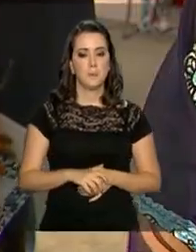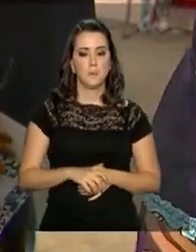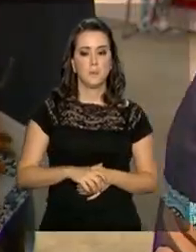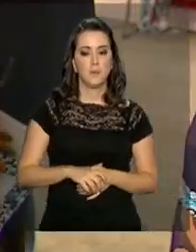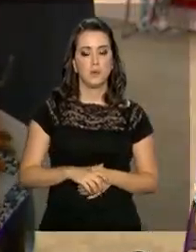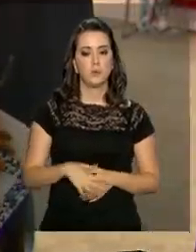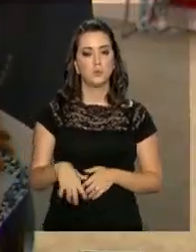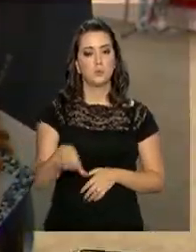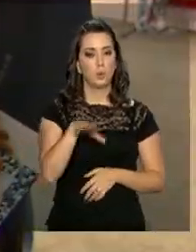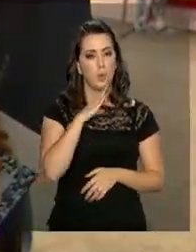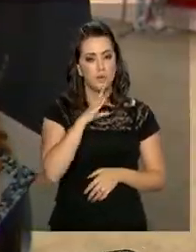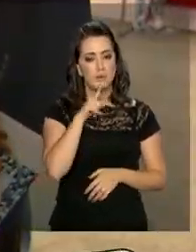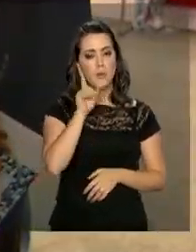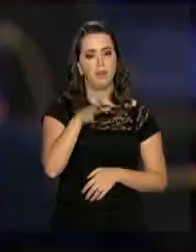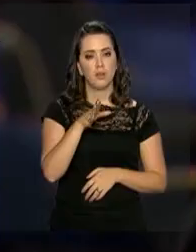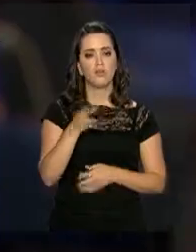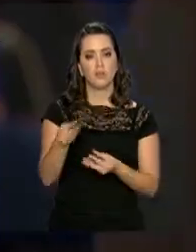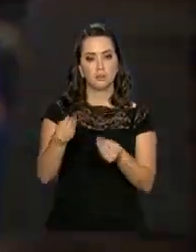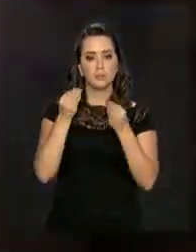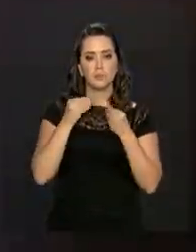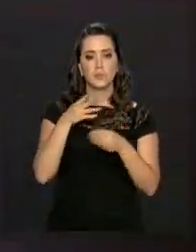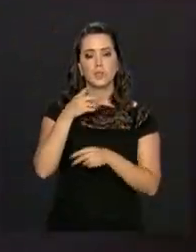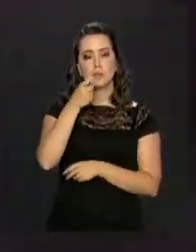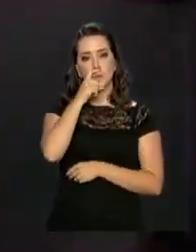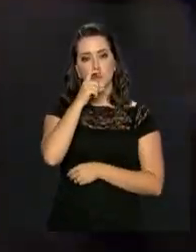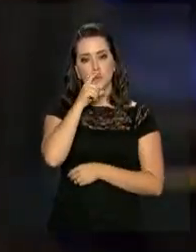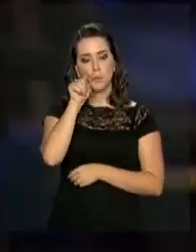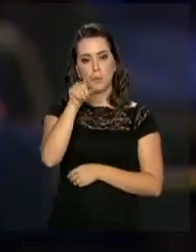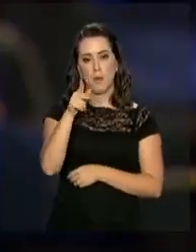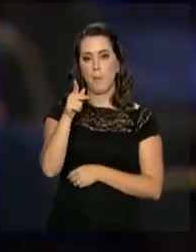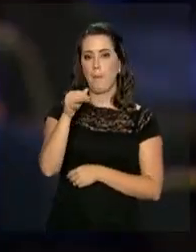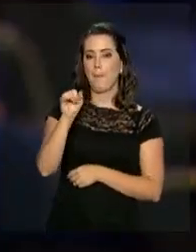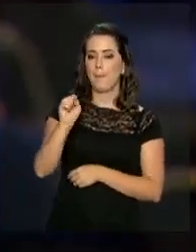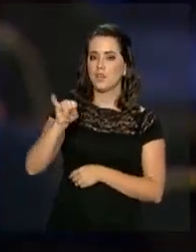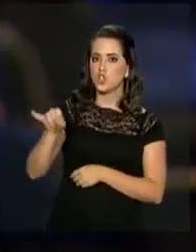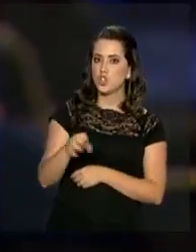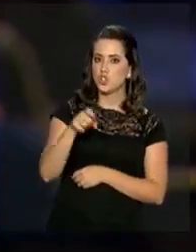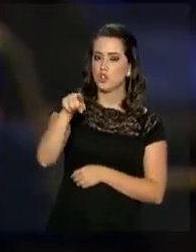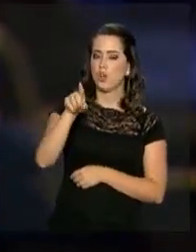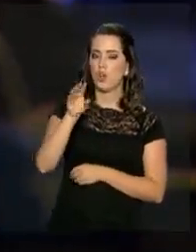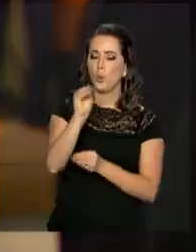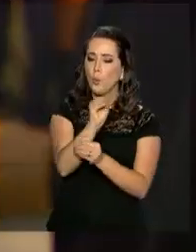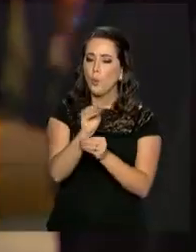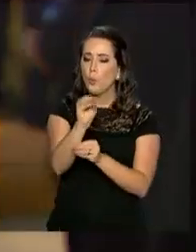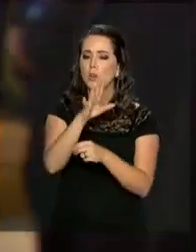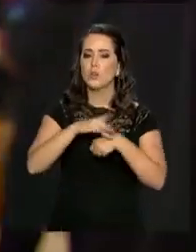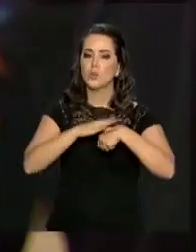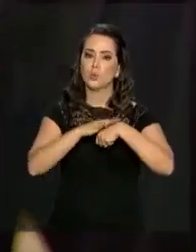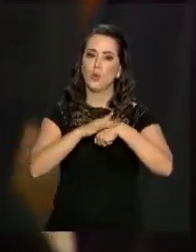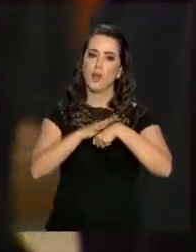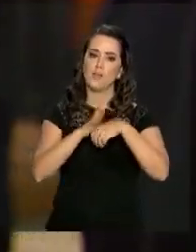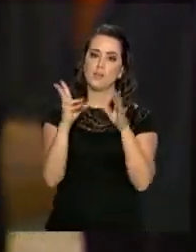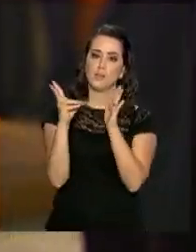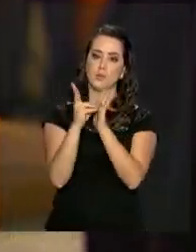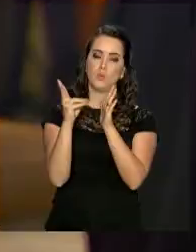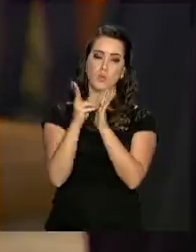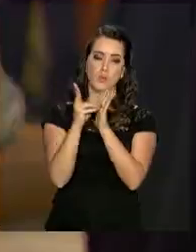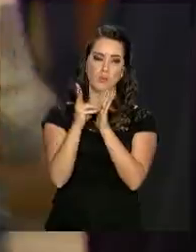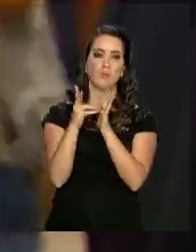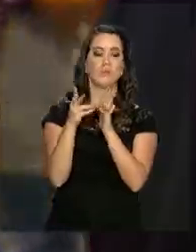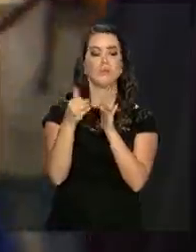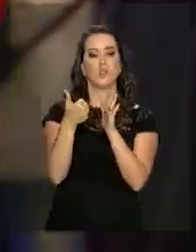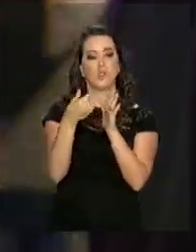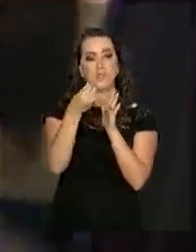Com o conhecimento que recebeu do pai, a pajé Mapulu Kamayurá trata de doenças de índios de 16 etnias no Xingu,